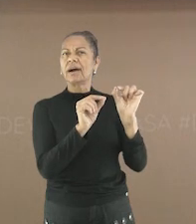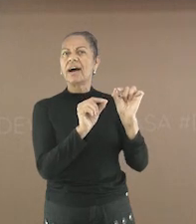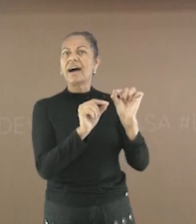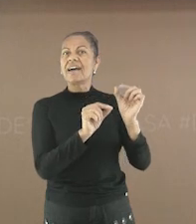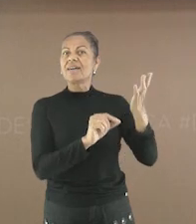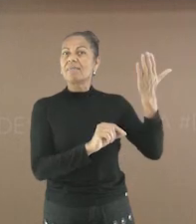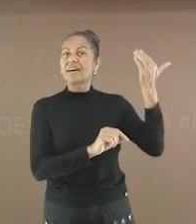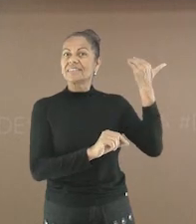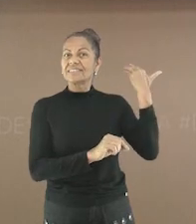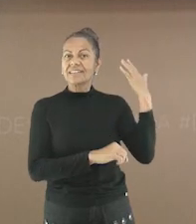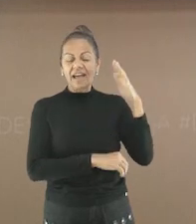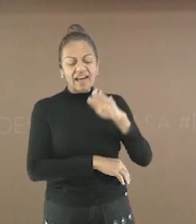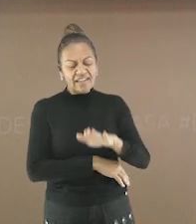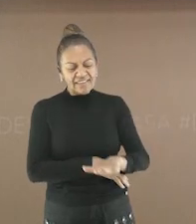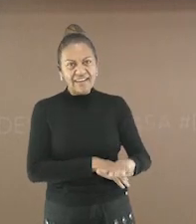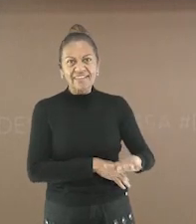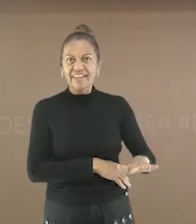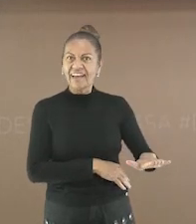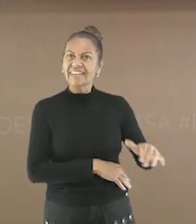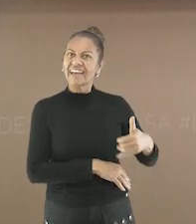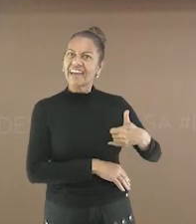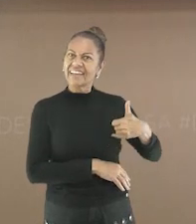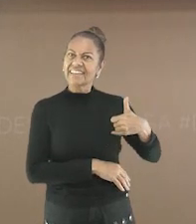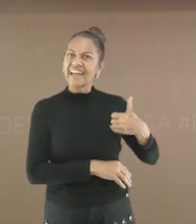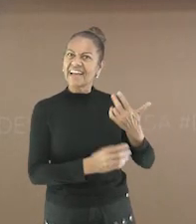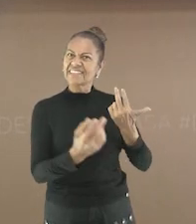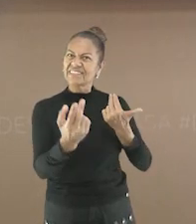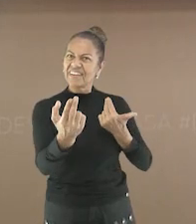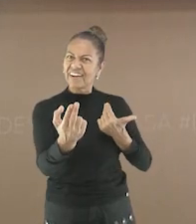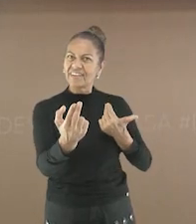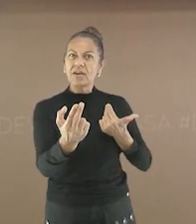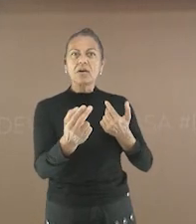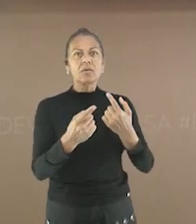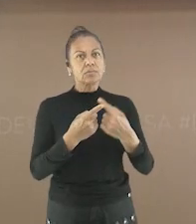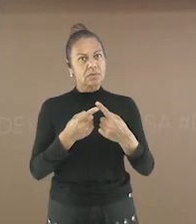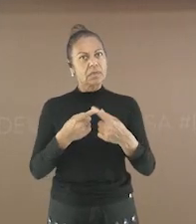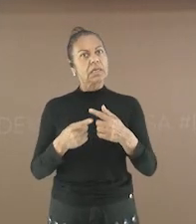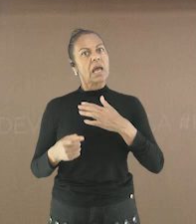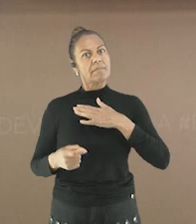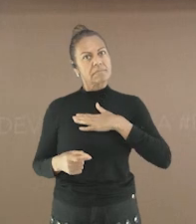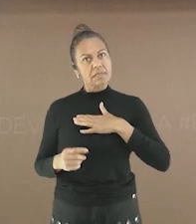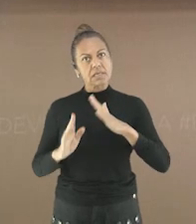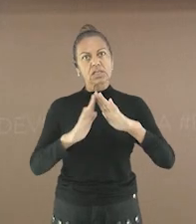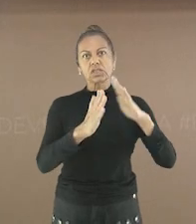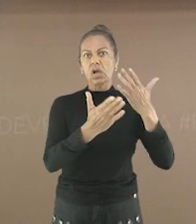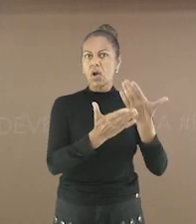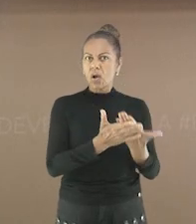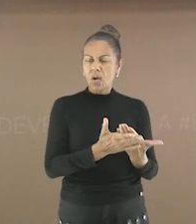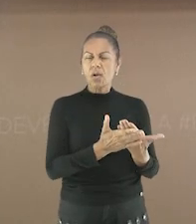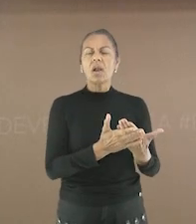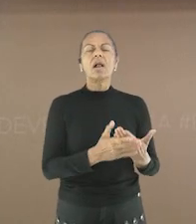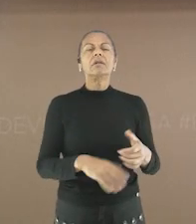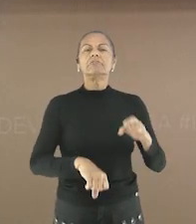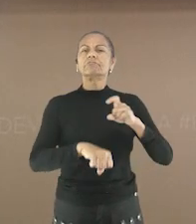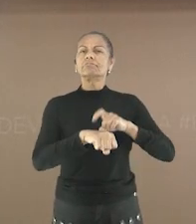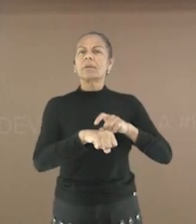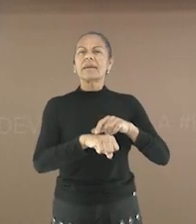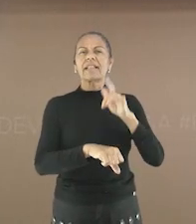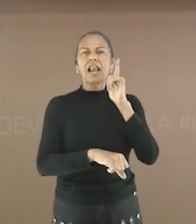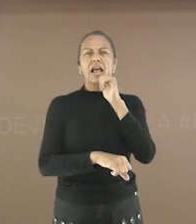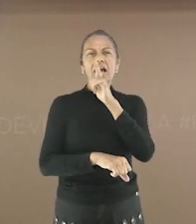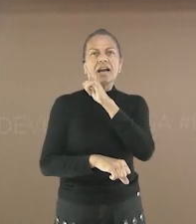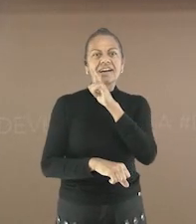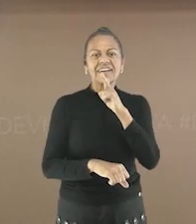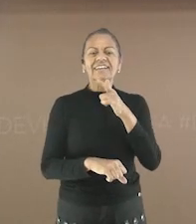pois me lembra muito a minha infância Principalmente quando eu tinha a idade de vocês Pois na minha escola, na hora do